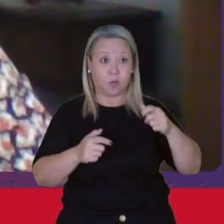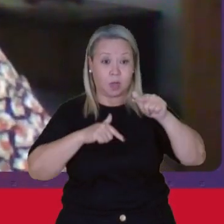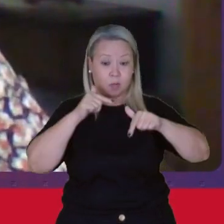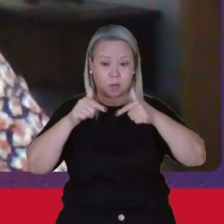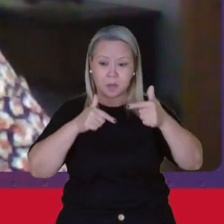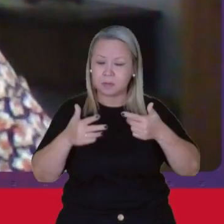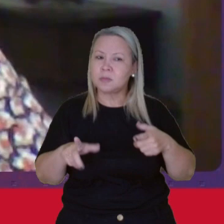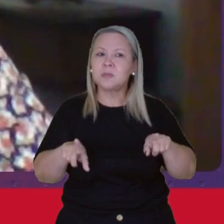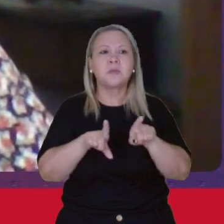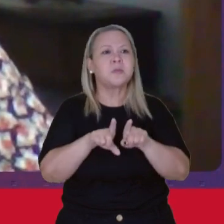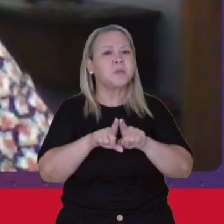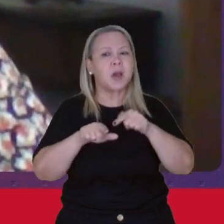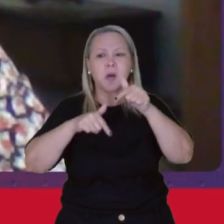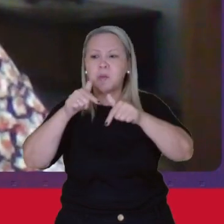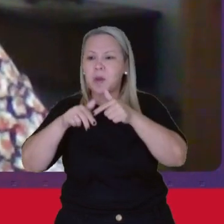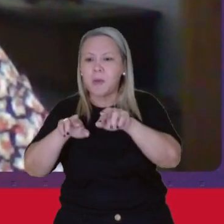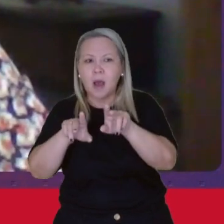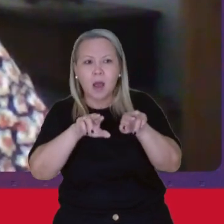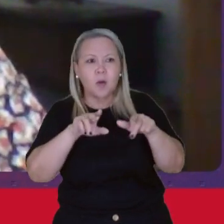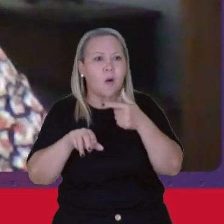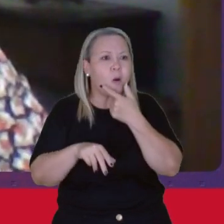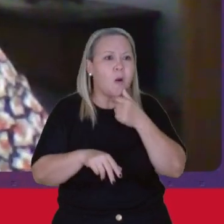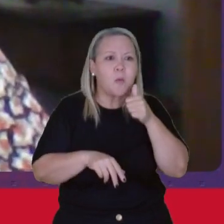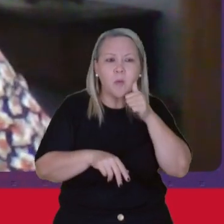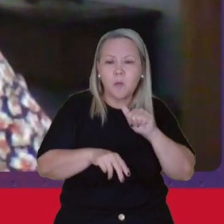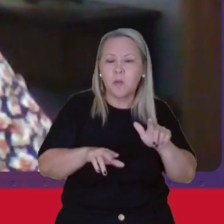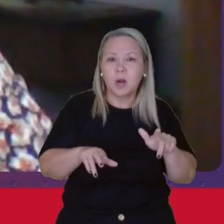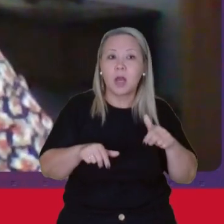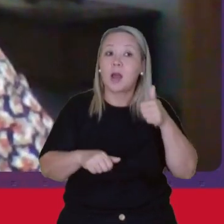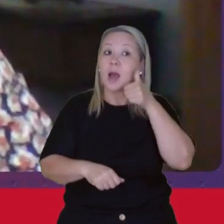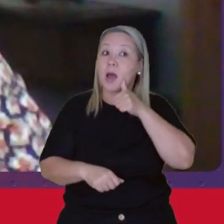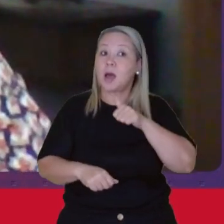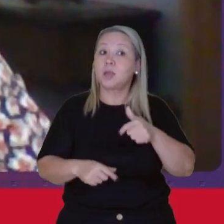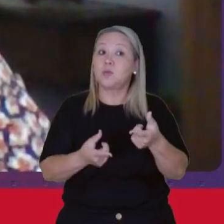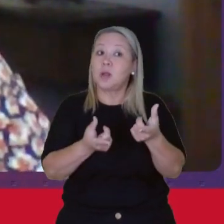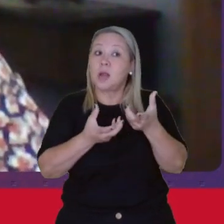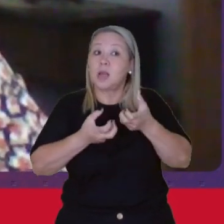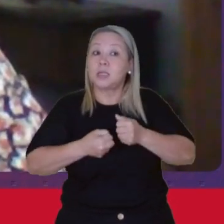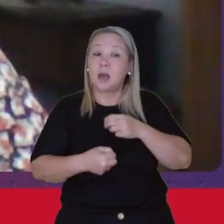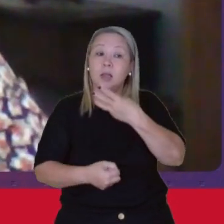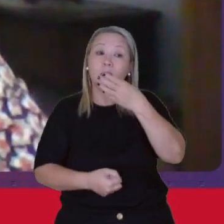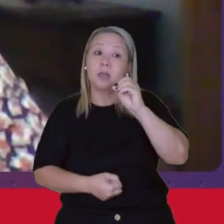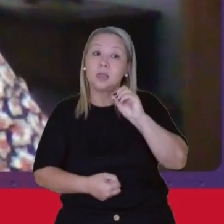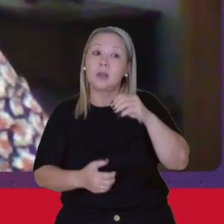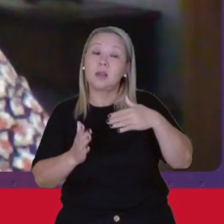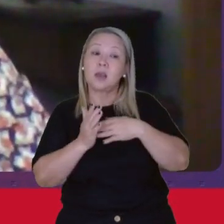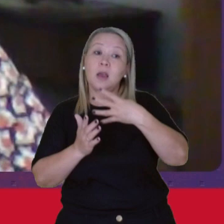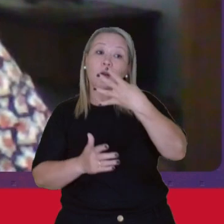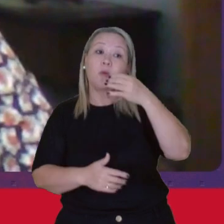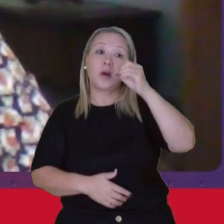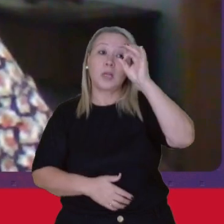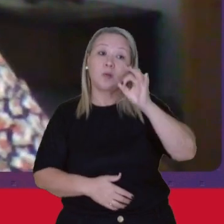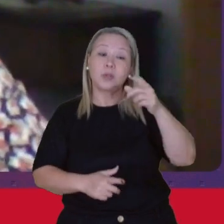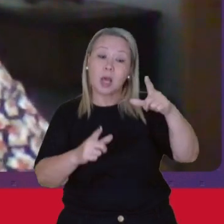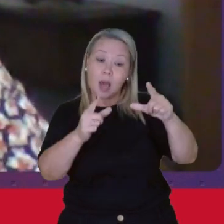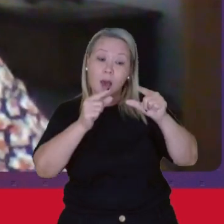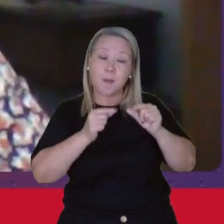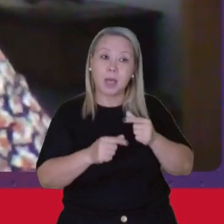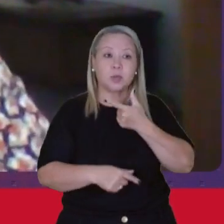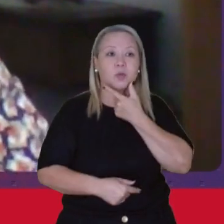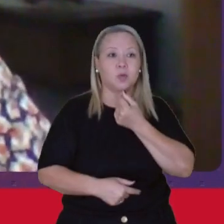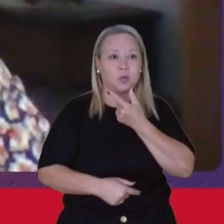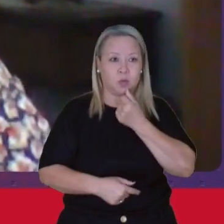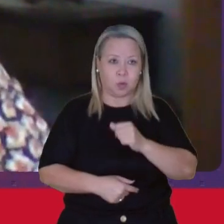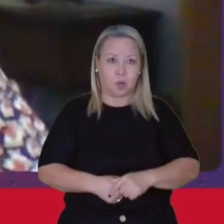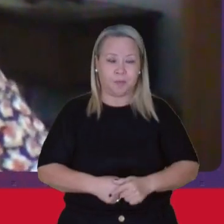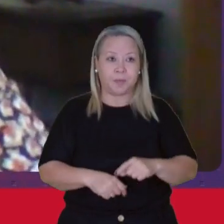Idênticas No mesmo Ambiente De trabalho As mulheres Recebem De 30 A 40 Por cento Menos Do que os homens